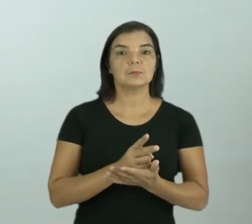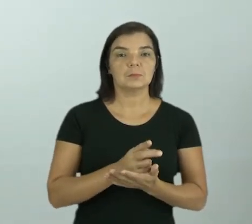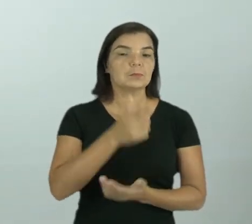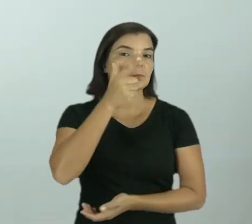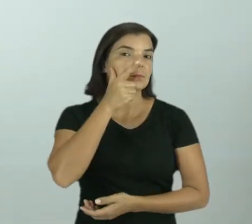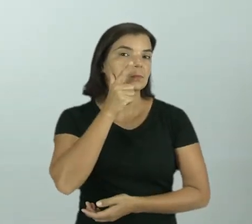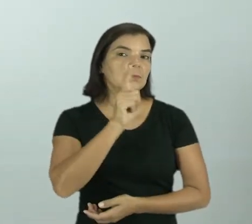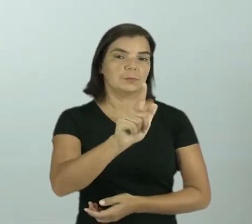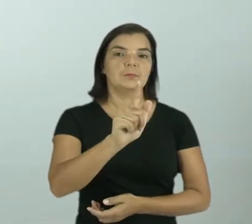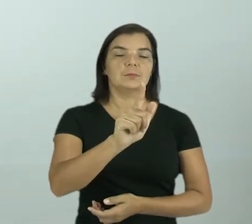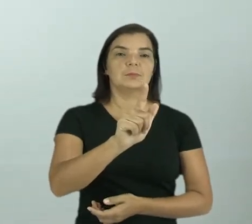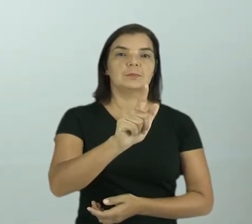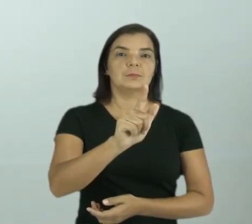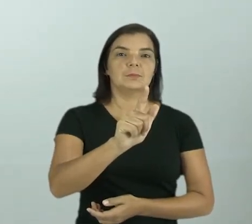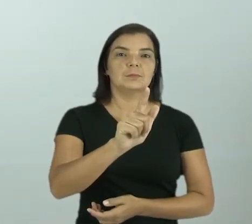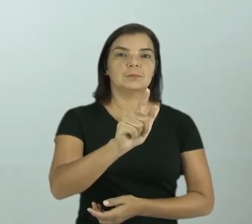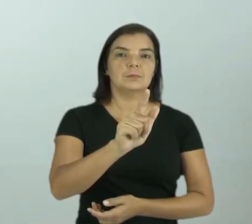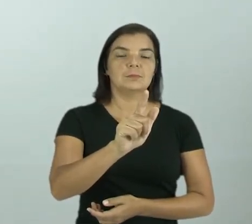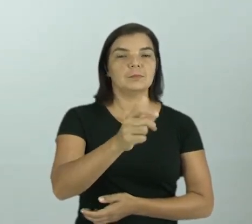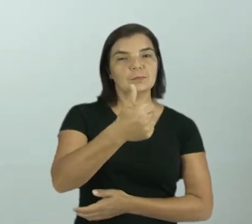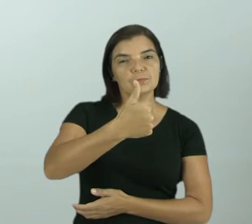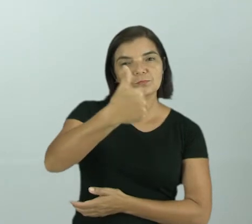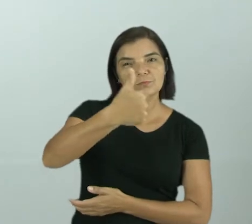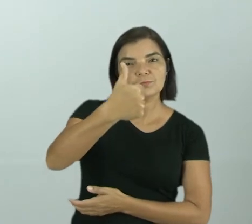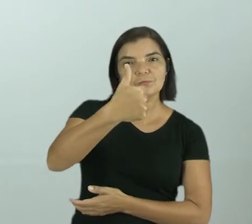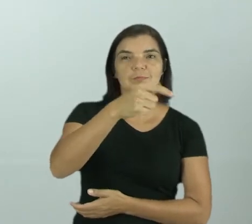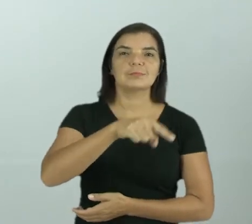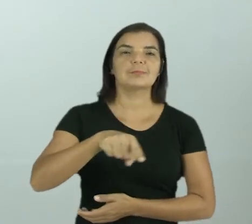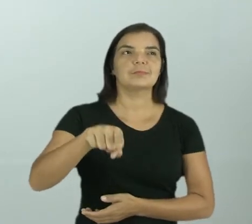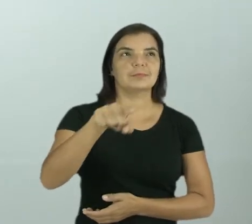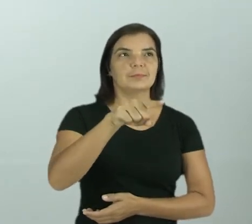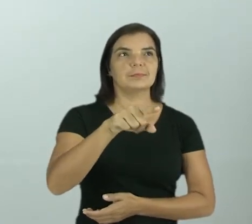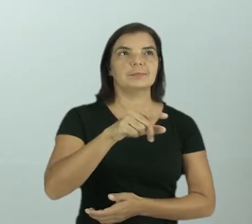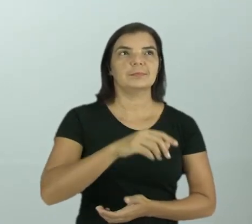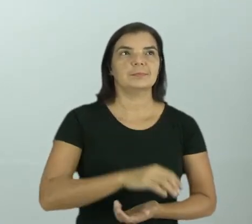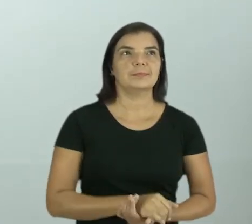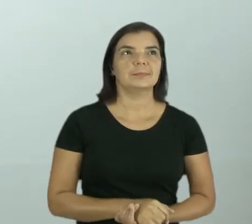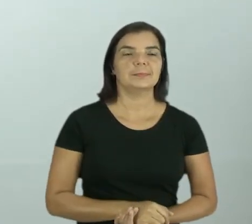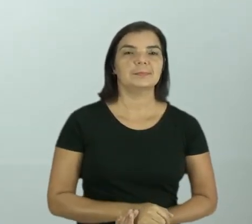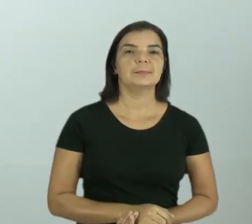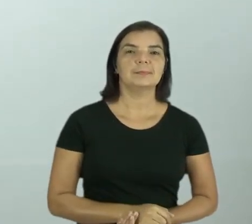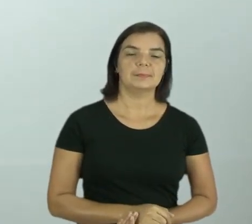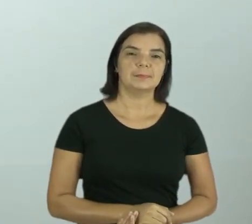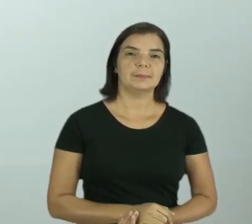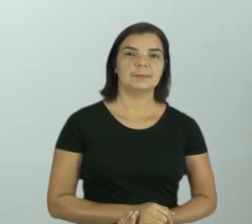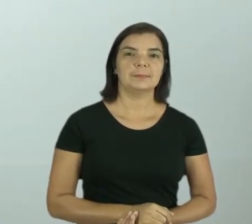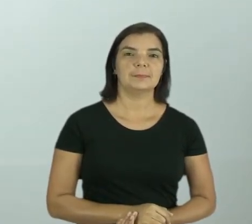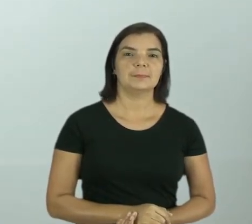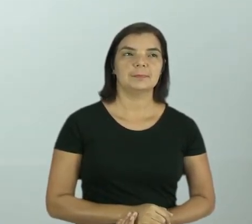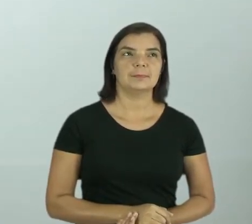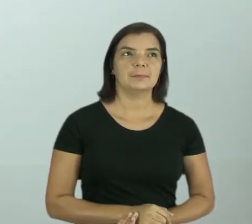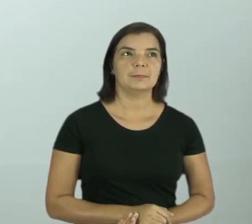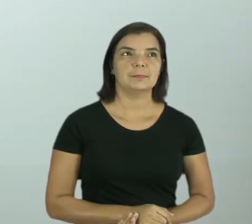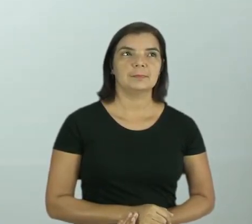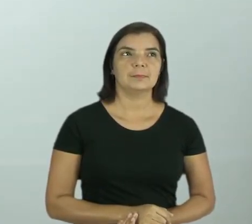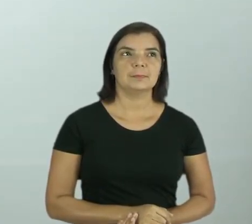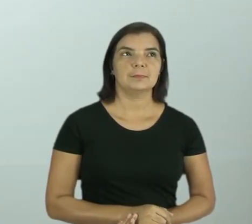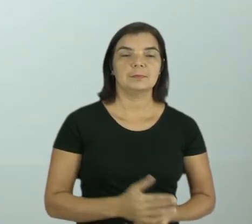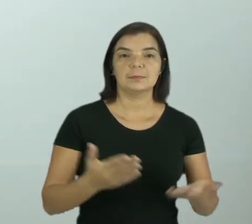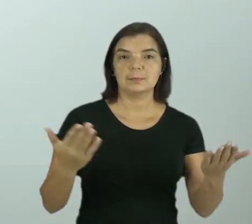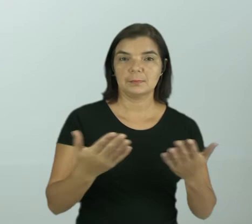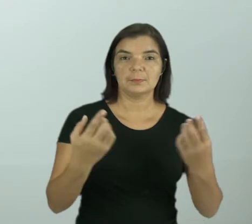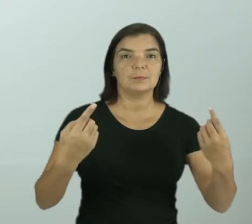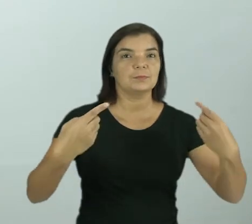acertarem, eu vou dar um joinha para vocês, tá bom? Vou fazer um joinha, tá? Hora dos